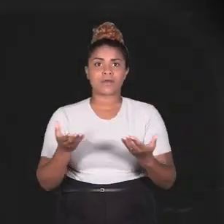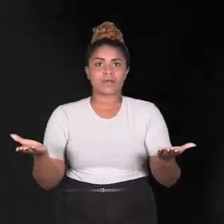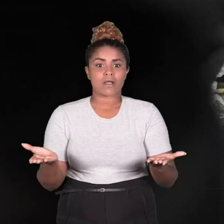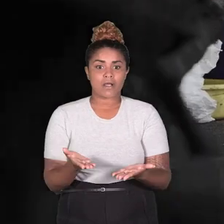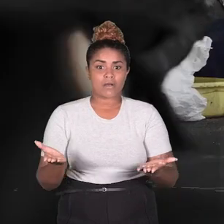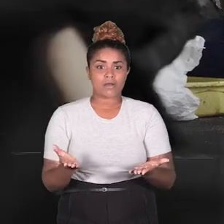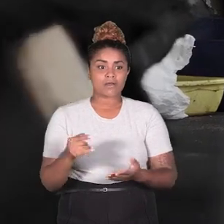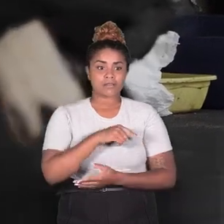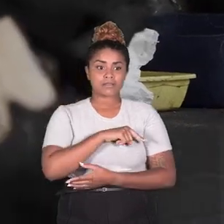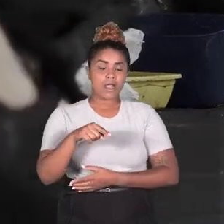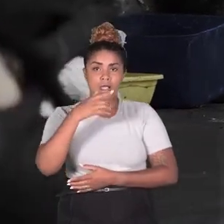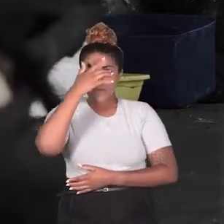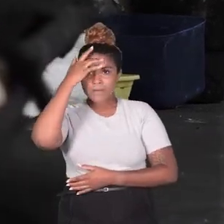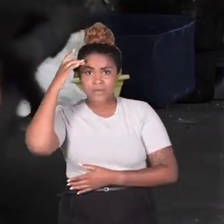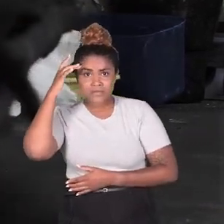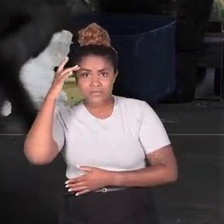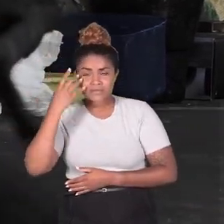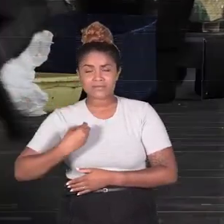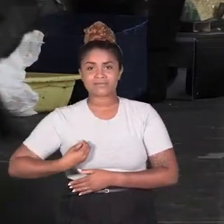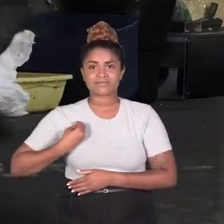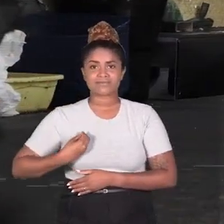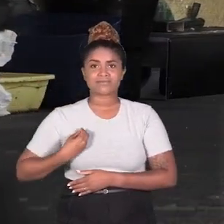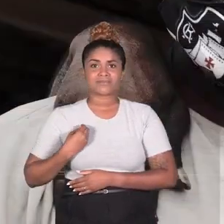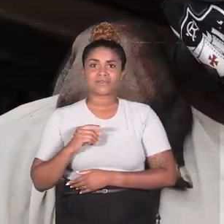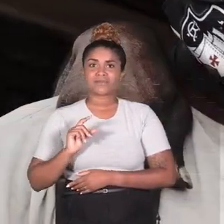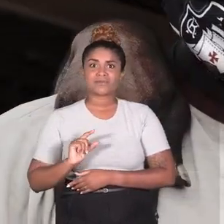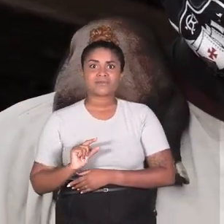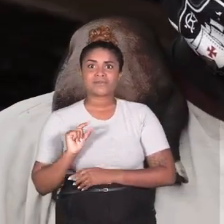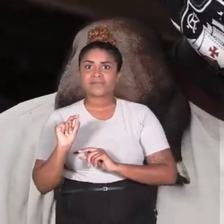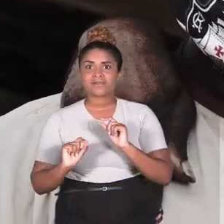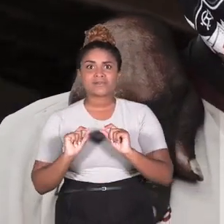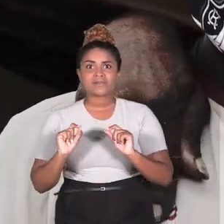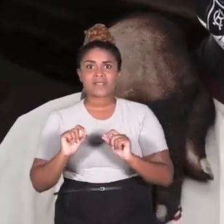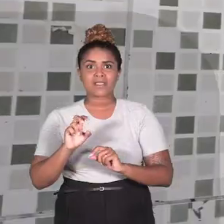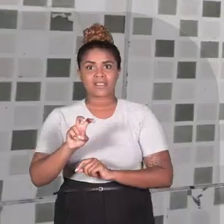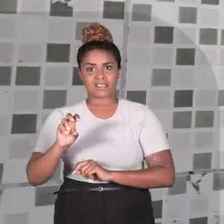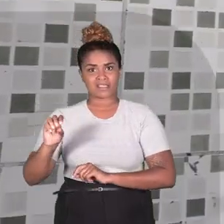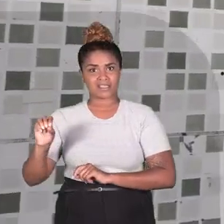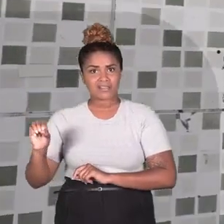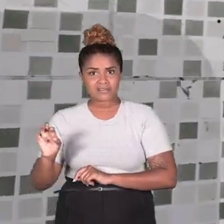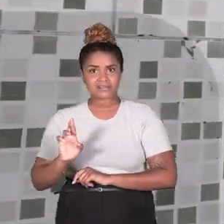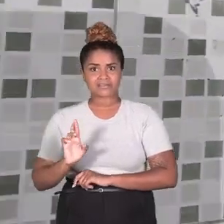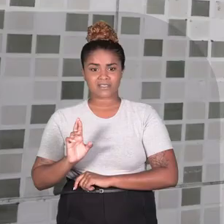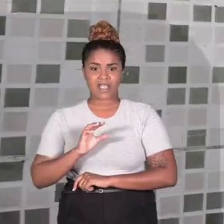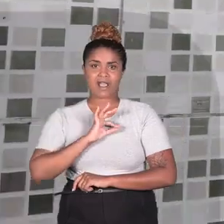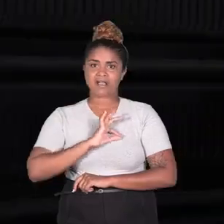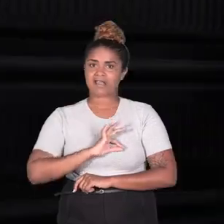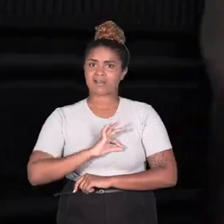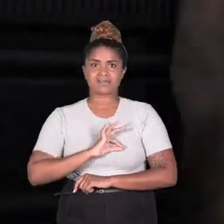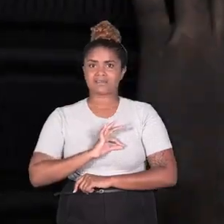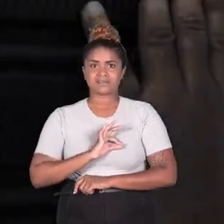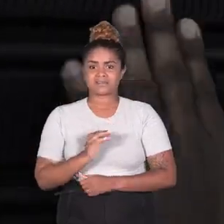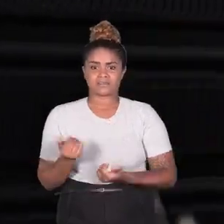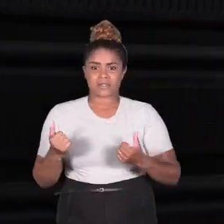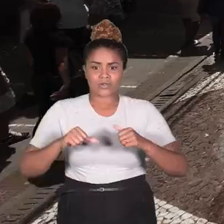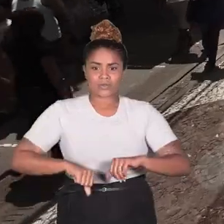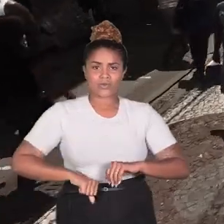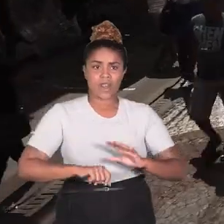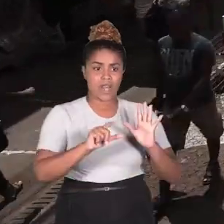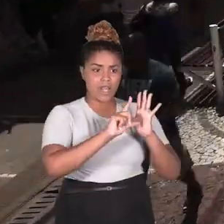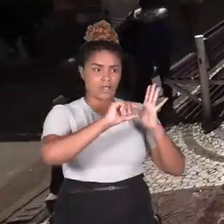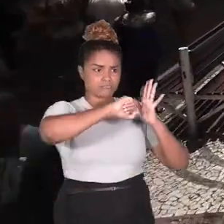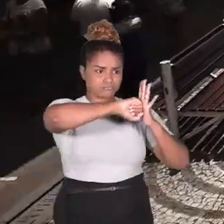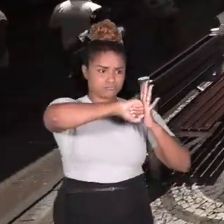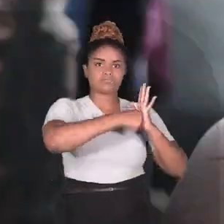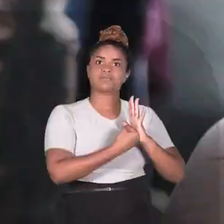metade da população sergipana vive com menos de 500 reais. Pequenos comércios fecharam as portas. Os